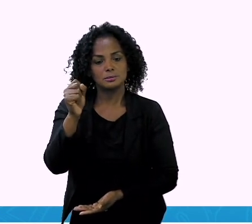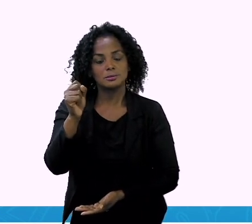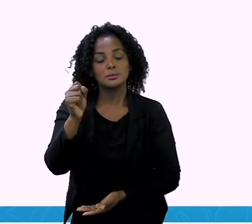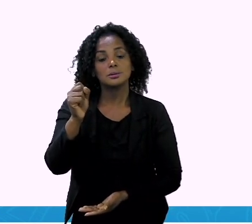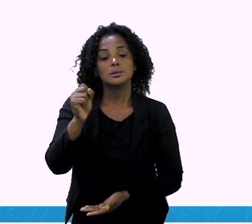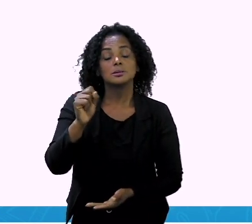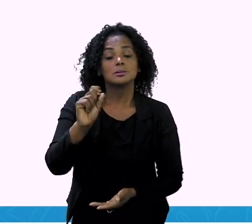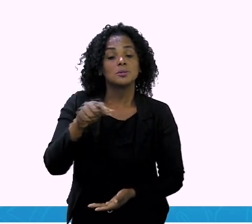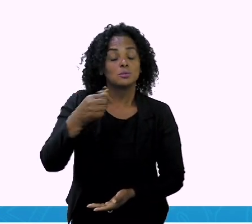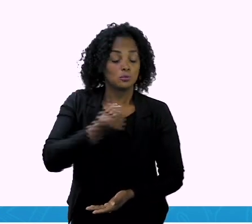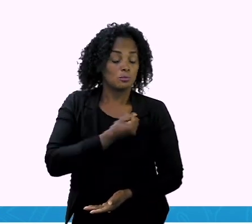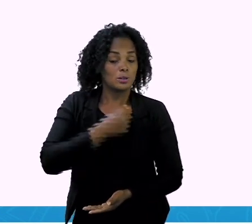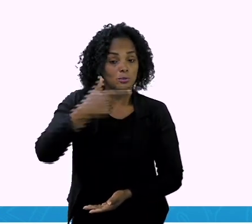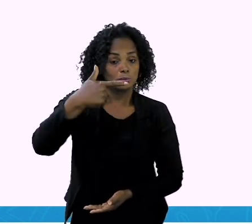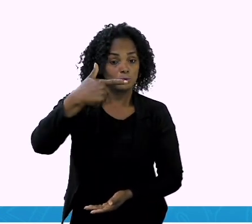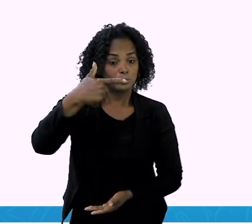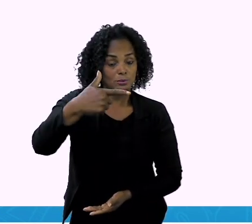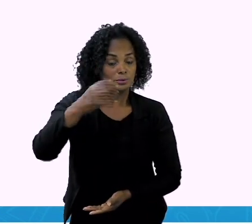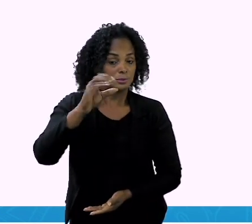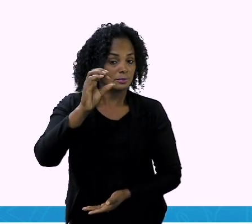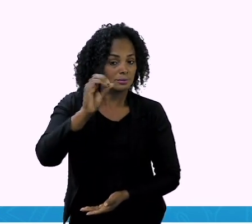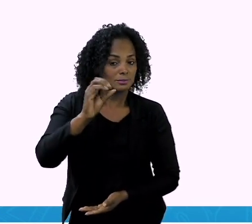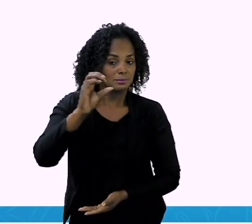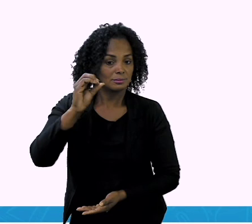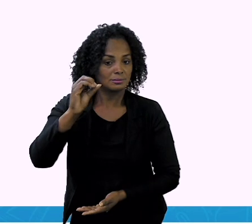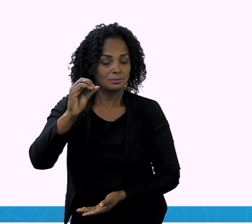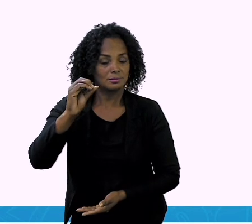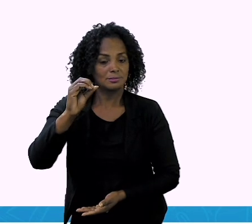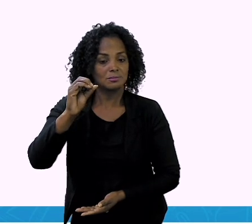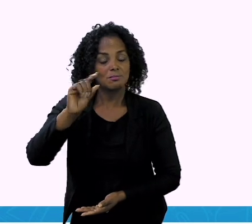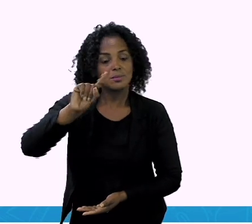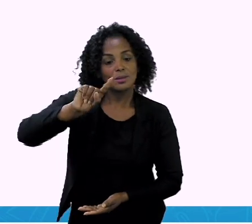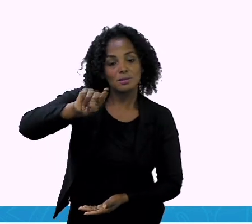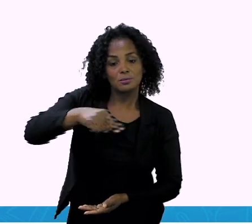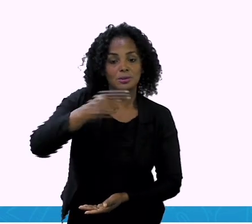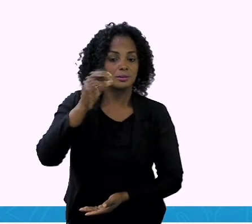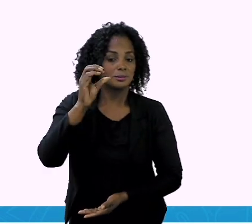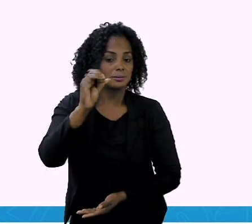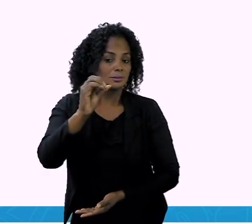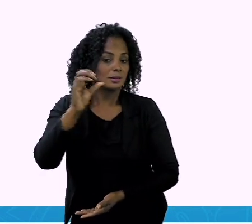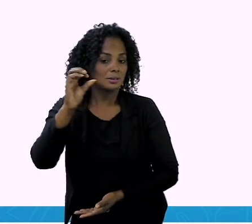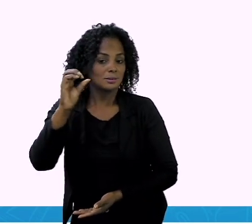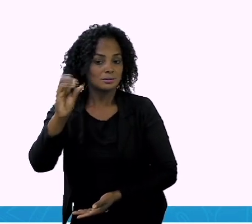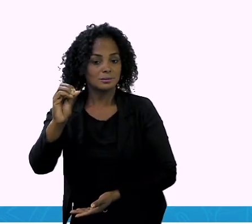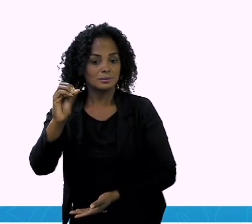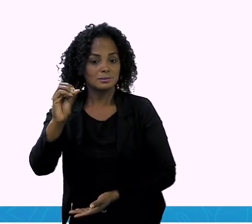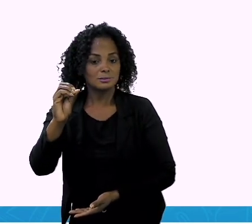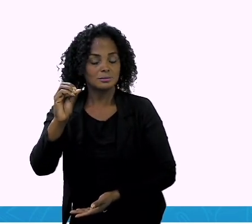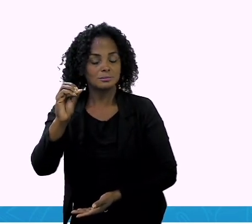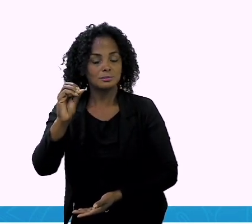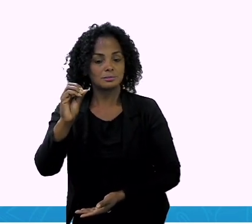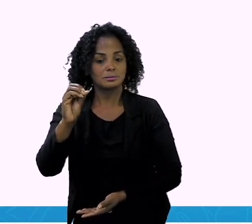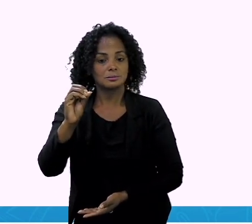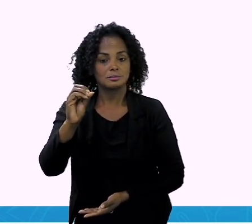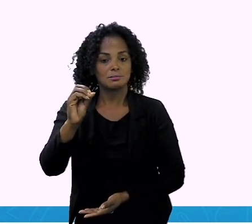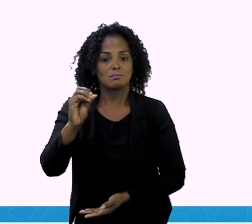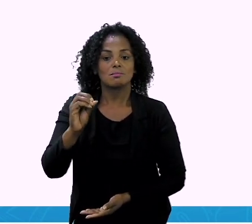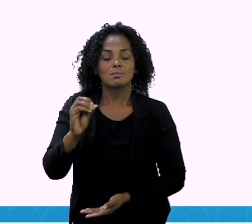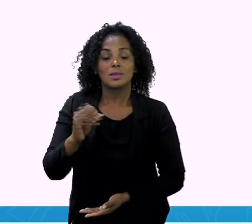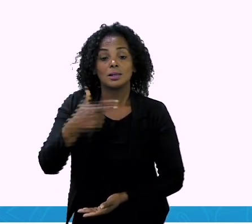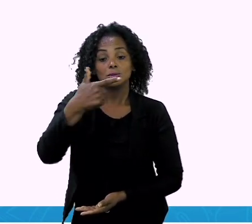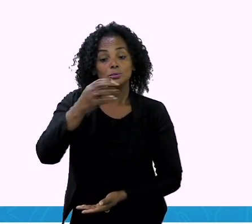Dois, ó, duzentos vírgula zero, zero, Tá vendo?